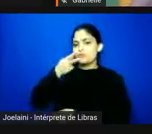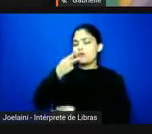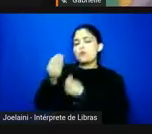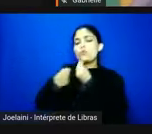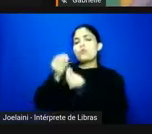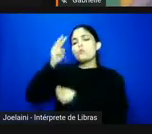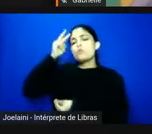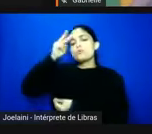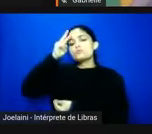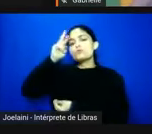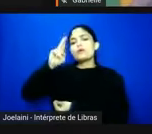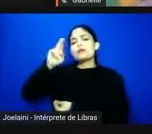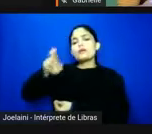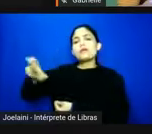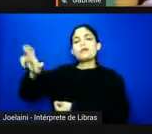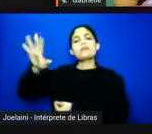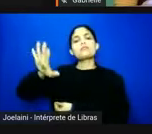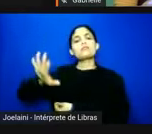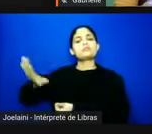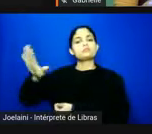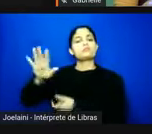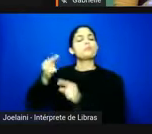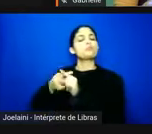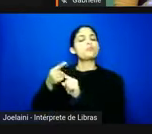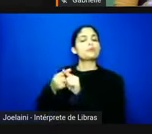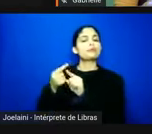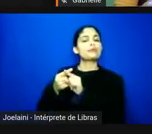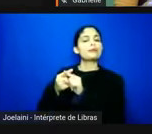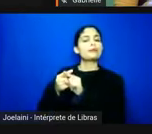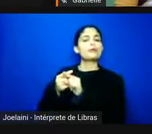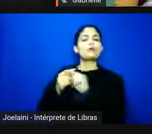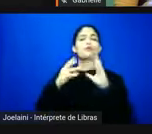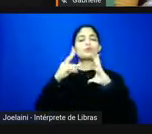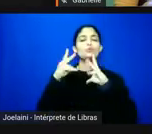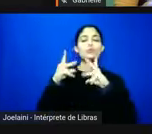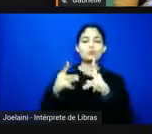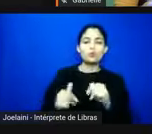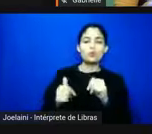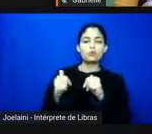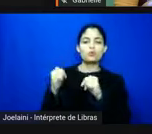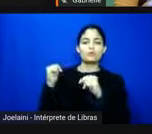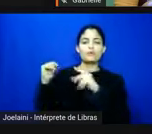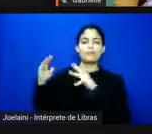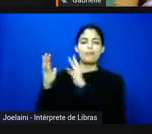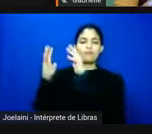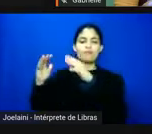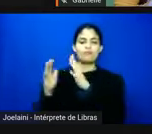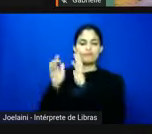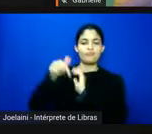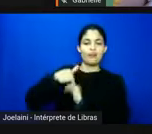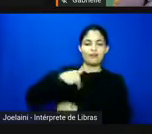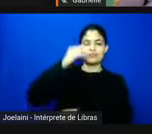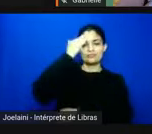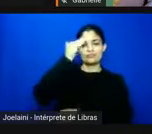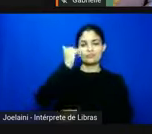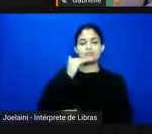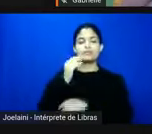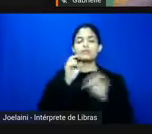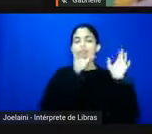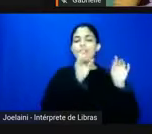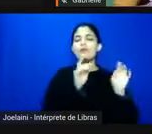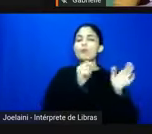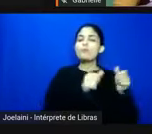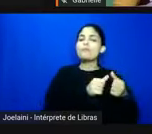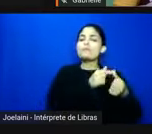porque as questões que estão sendo enfrentadas em Santa Maria especial ali o primeiro jornal que se tem